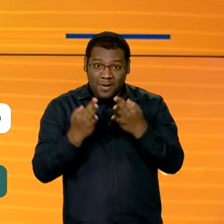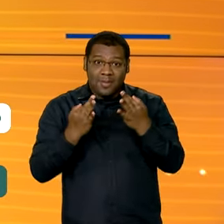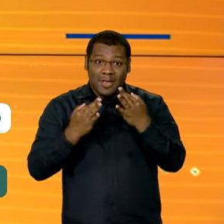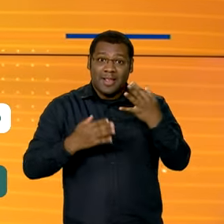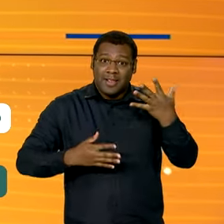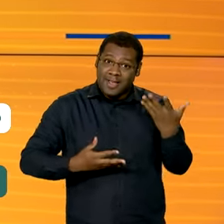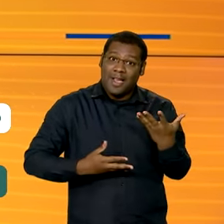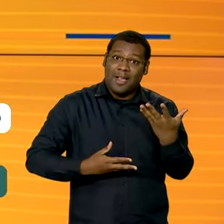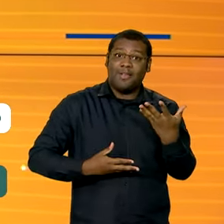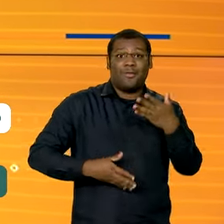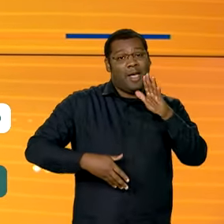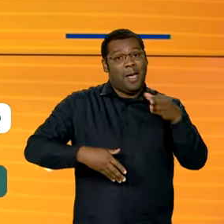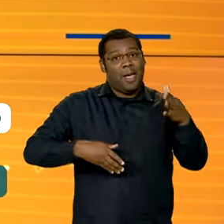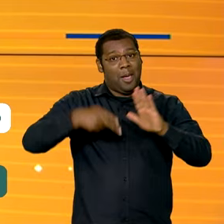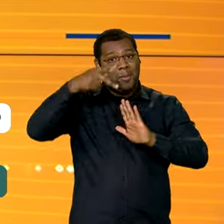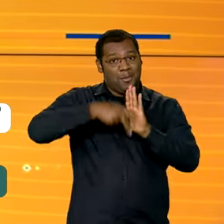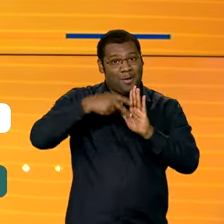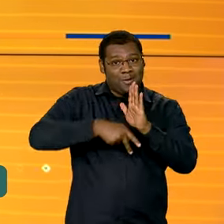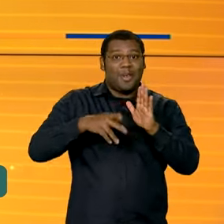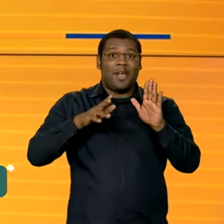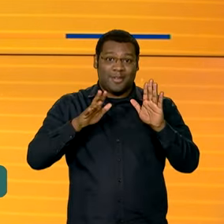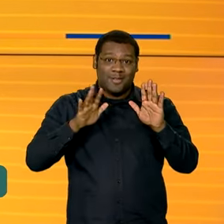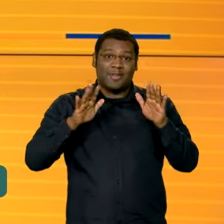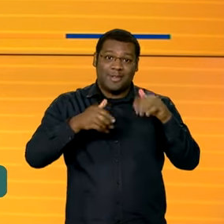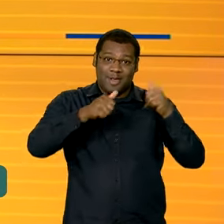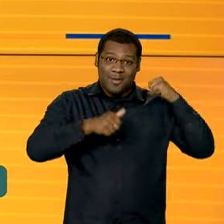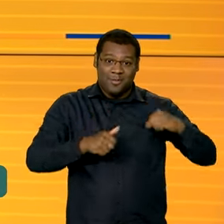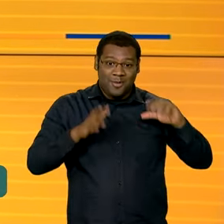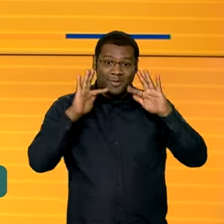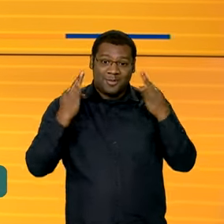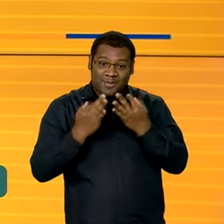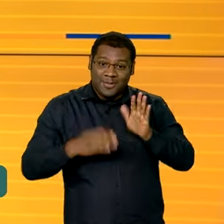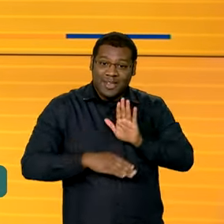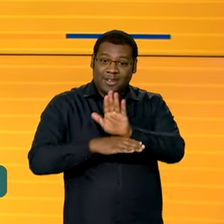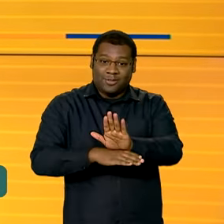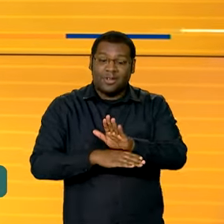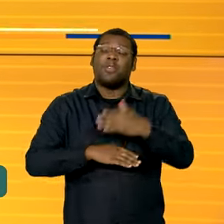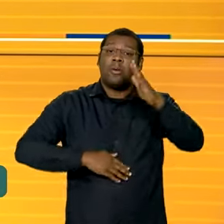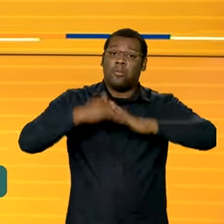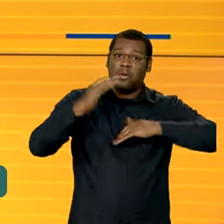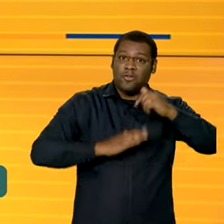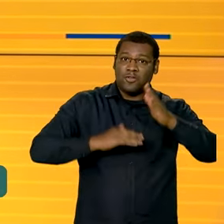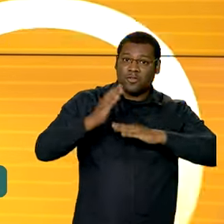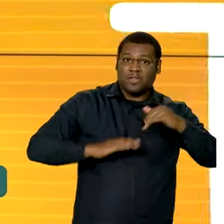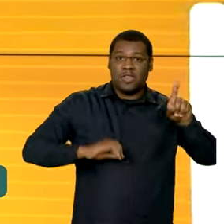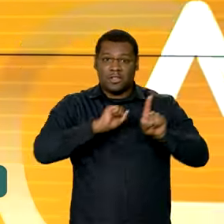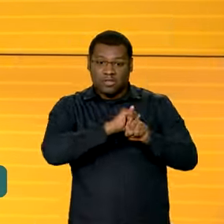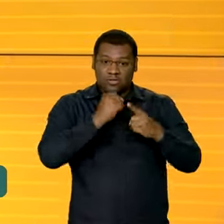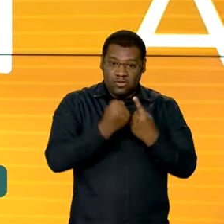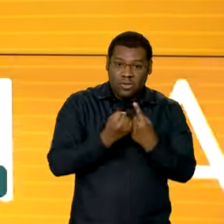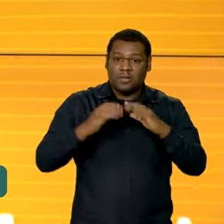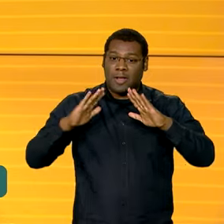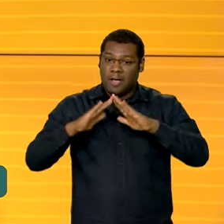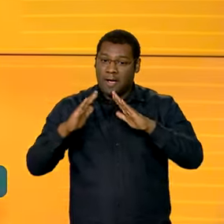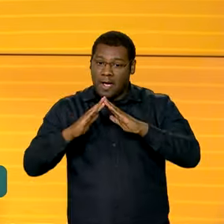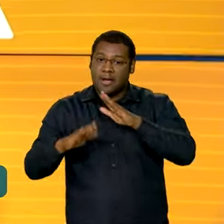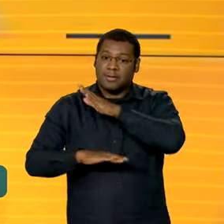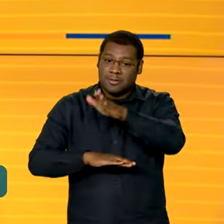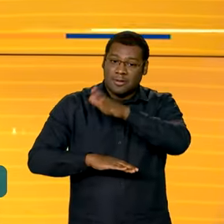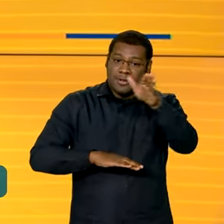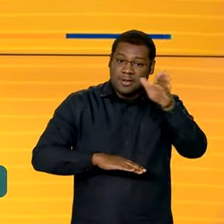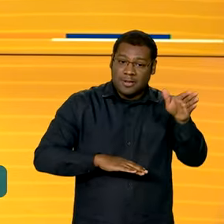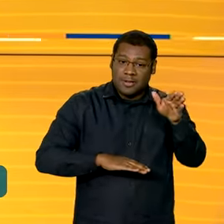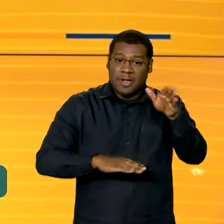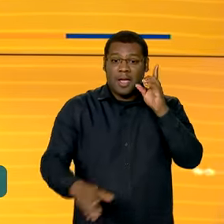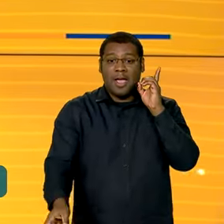programa. Isso graças à busca ativa, que é quando os profissionais da assistência social vão de casa em casa para encontrar pessoas